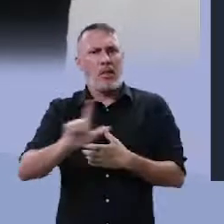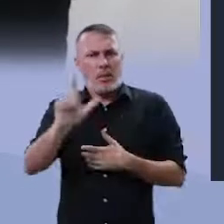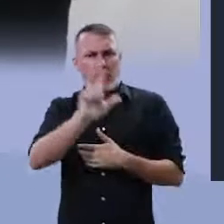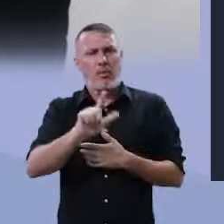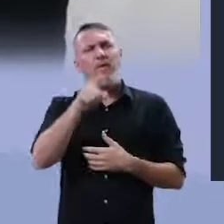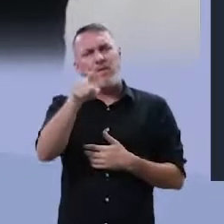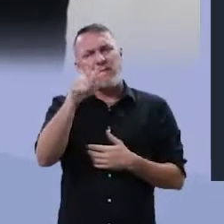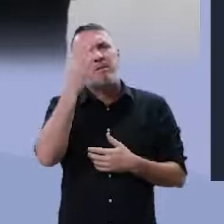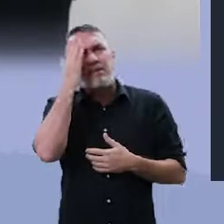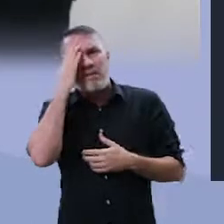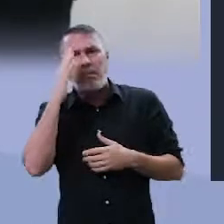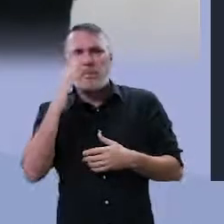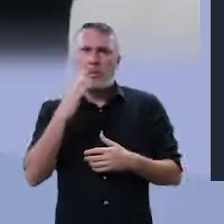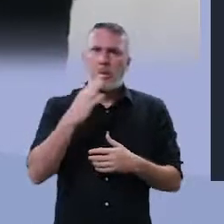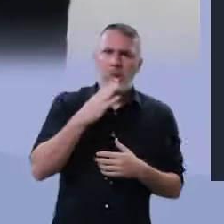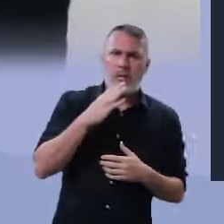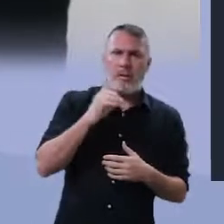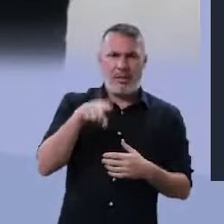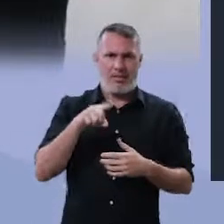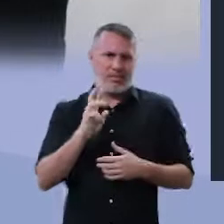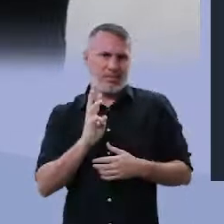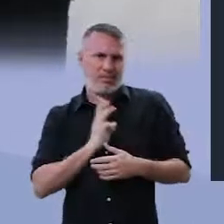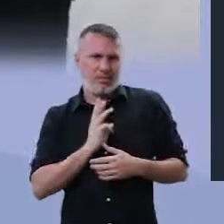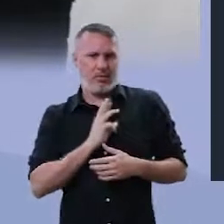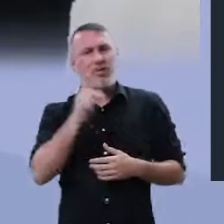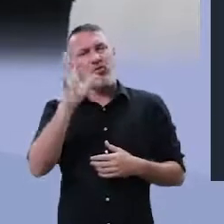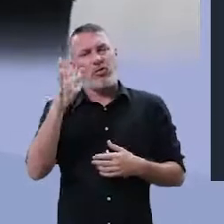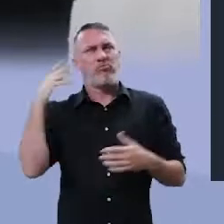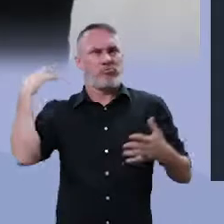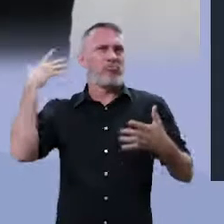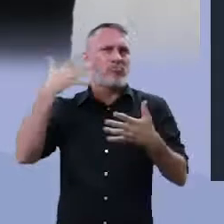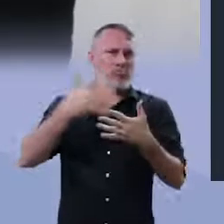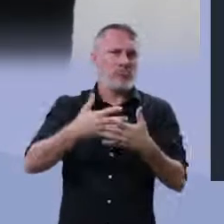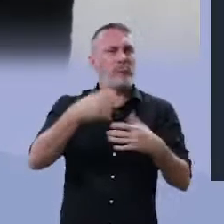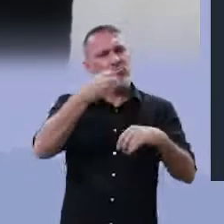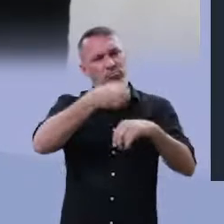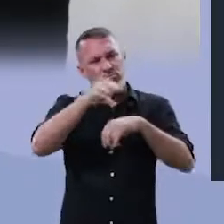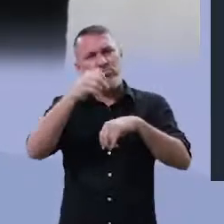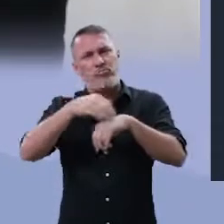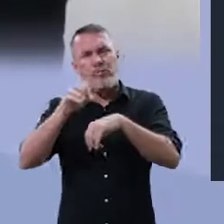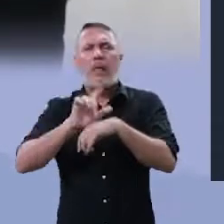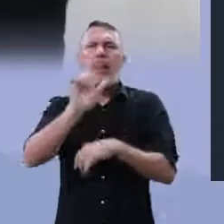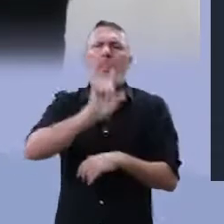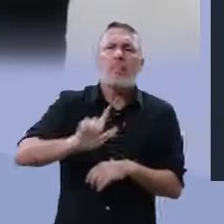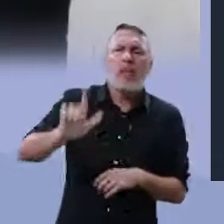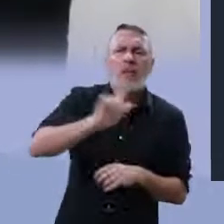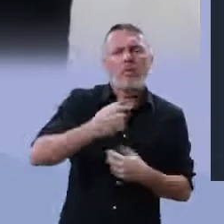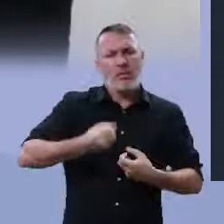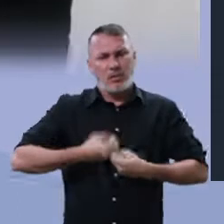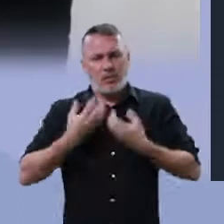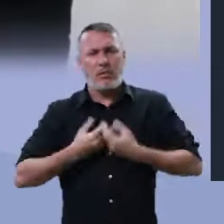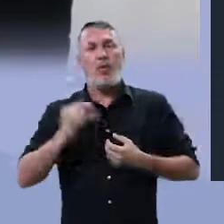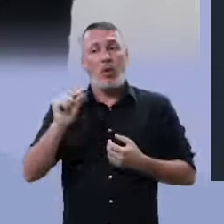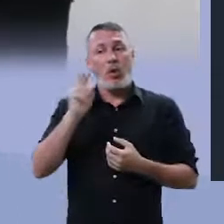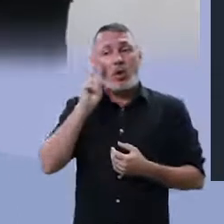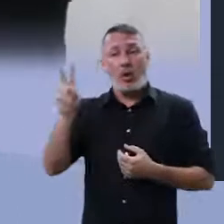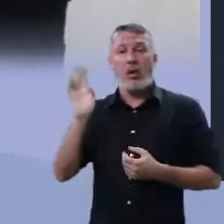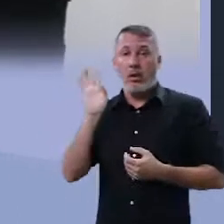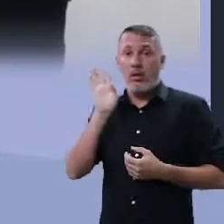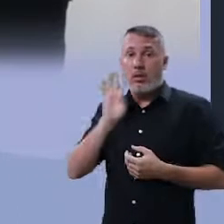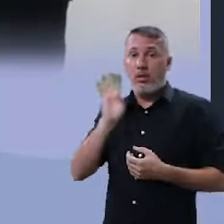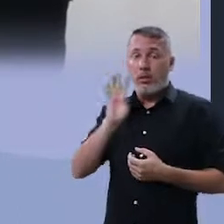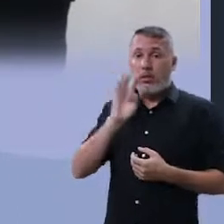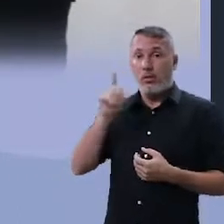Para você que já estudou e que sabe, você está no terceiro ano, você já passou por todo esse processo literário. Veja que